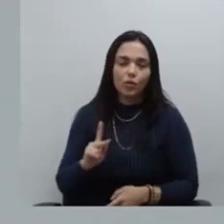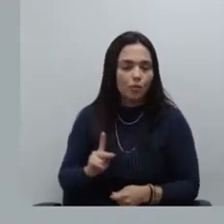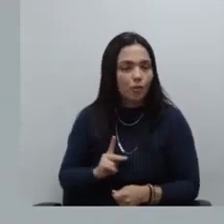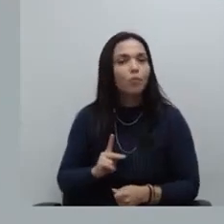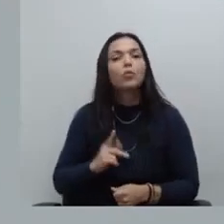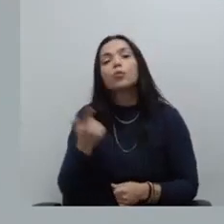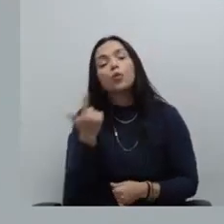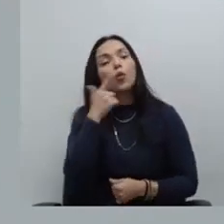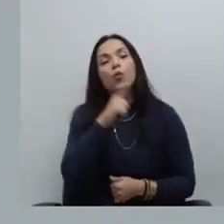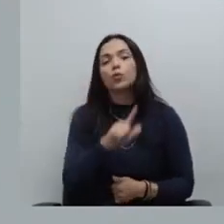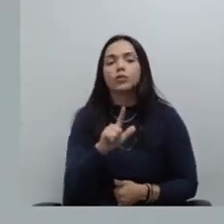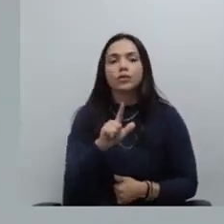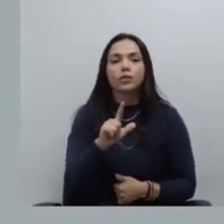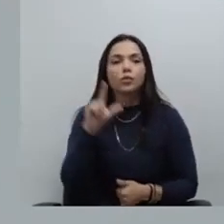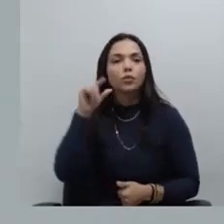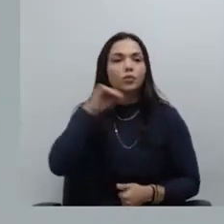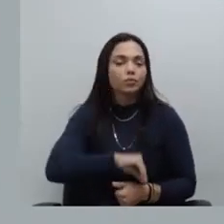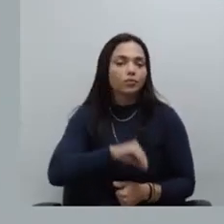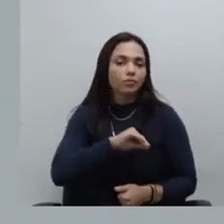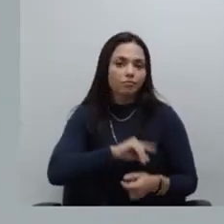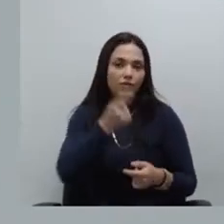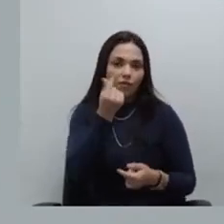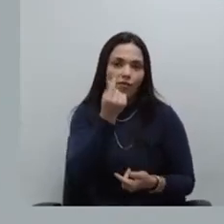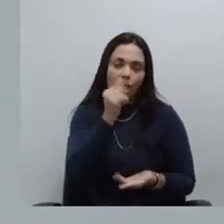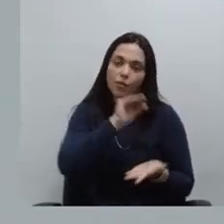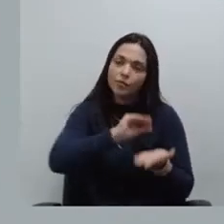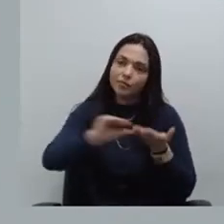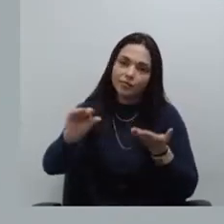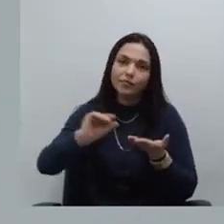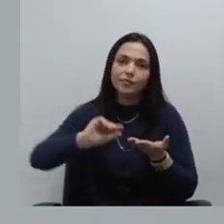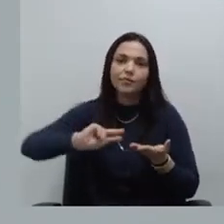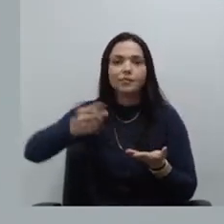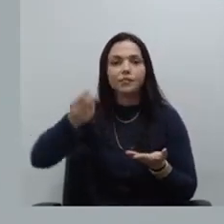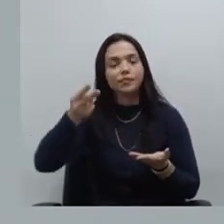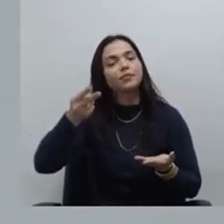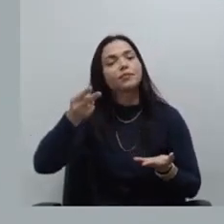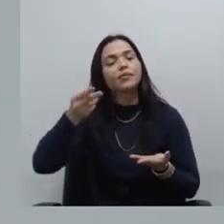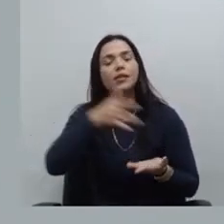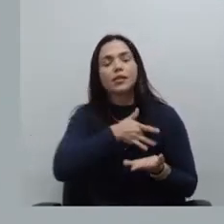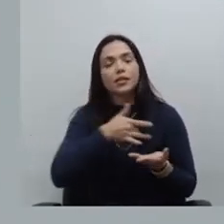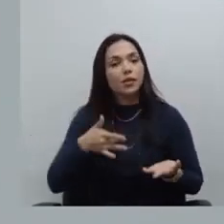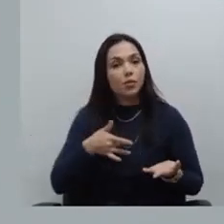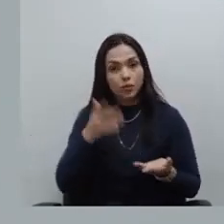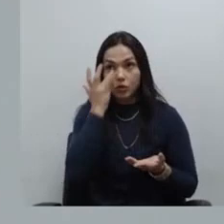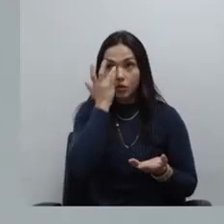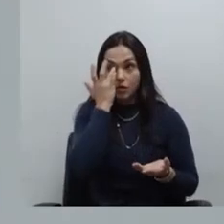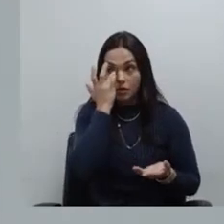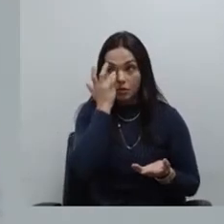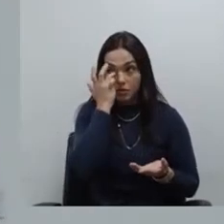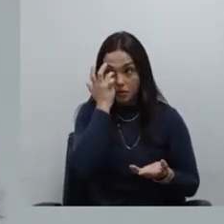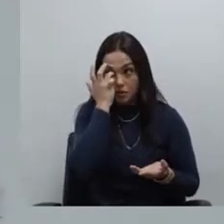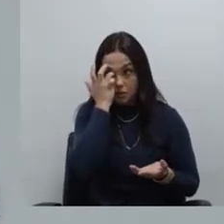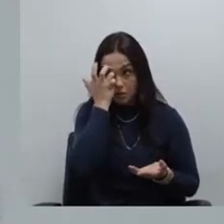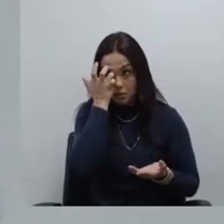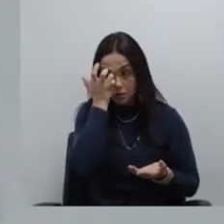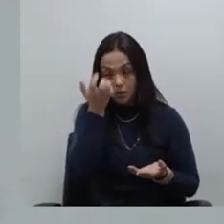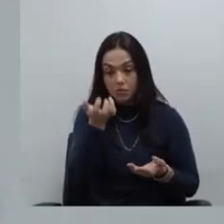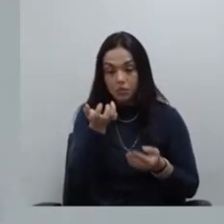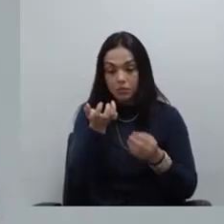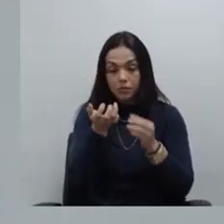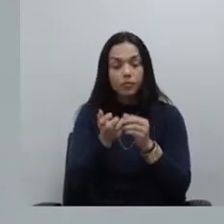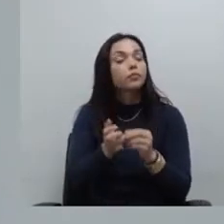defensoras públicas tiveram essa melhoria nos valores do seu auxílio saúde e as outras duas pautas